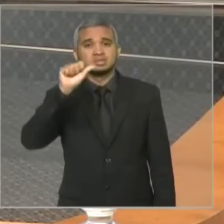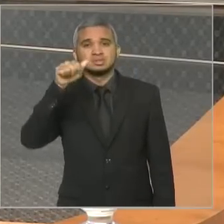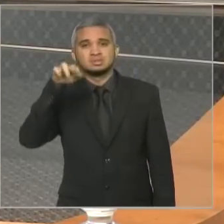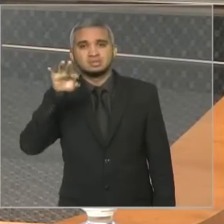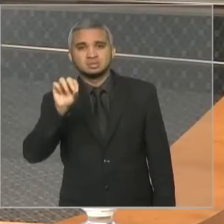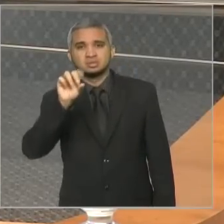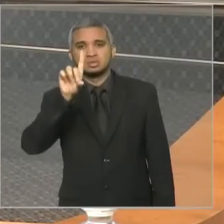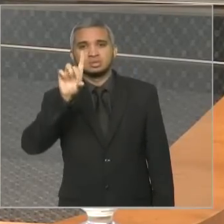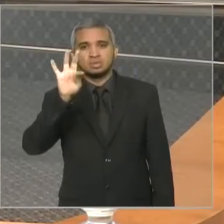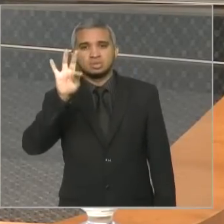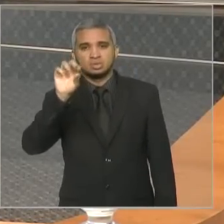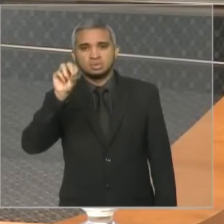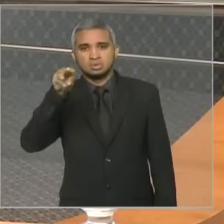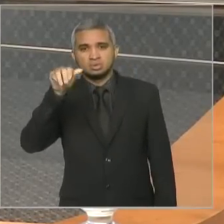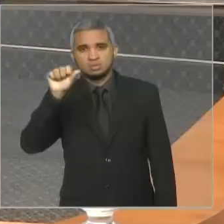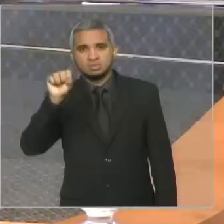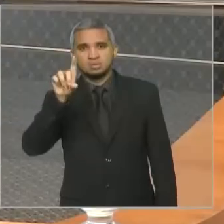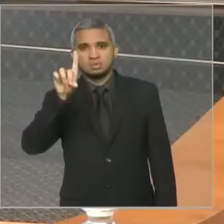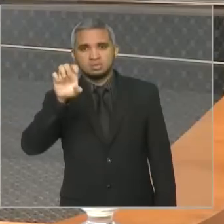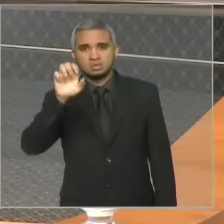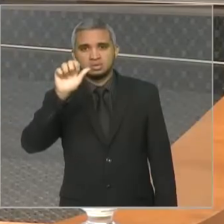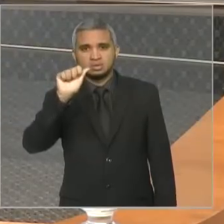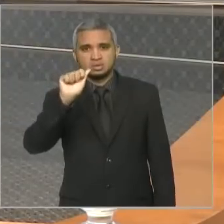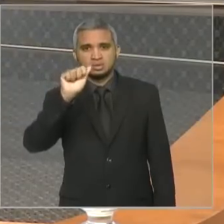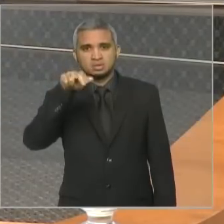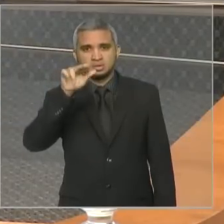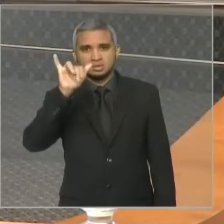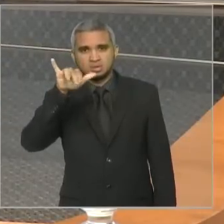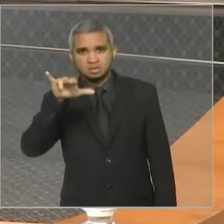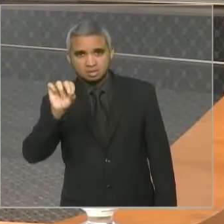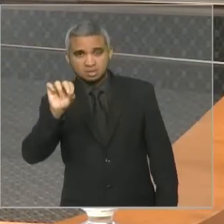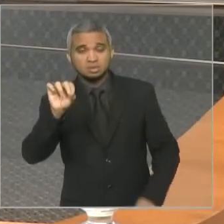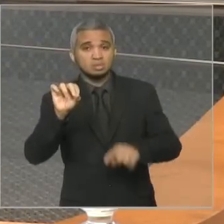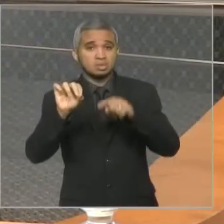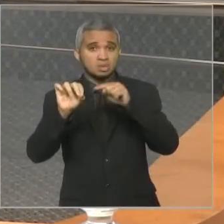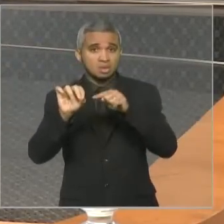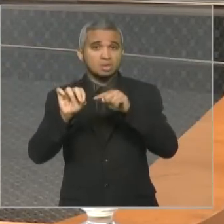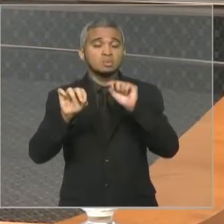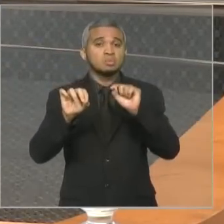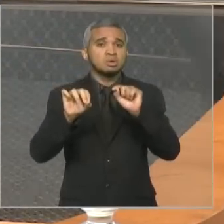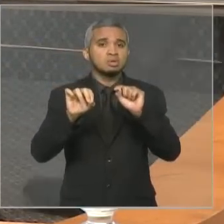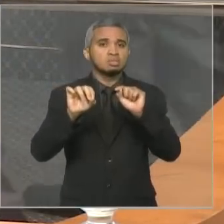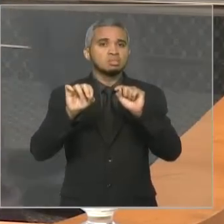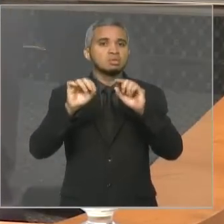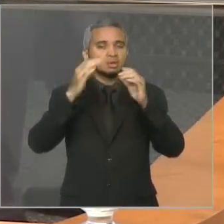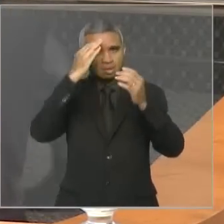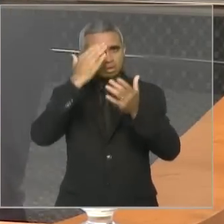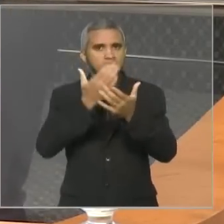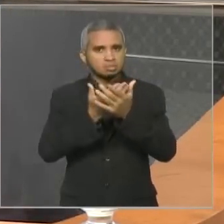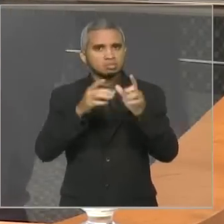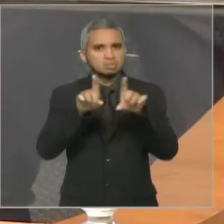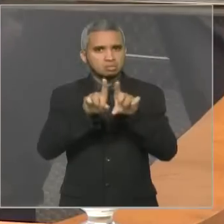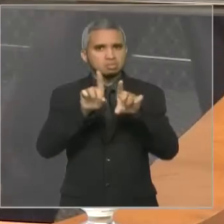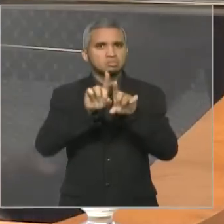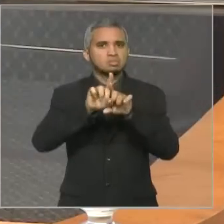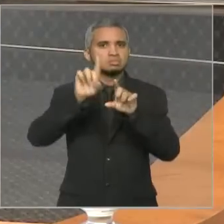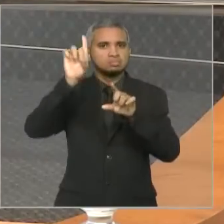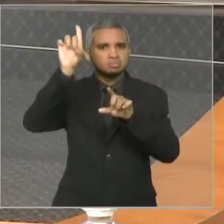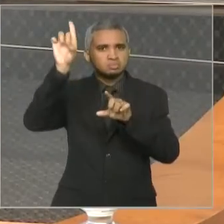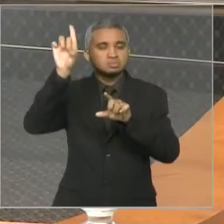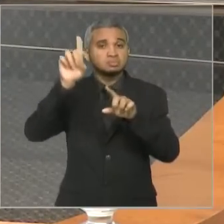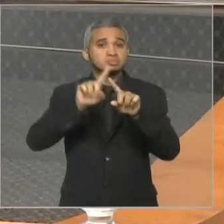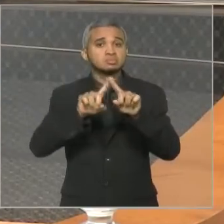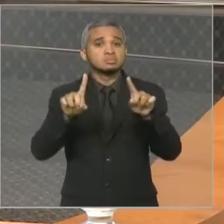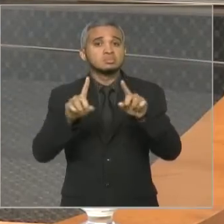princípio do poder reside em Deus, ele não degô, deputado Marcelo. Você que é um estudioso, criador de todas as coisas, mas